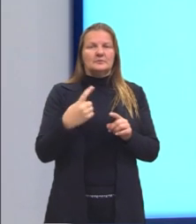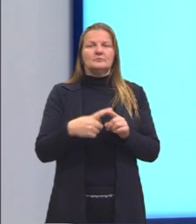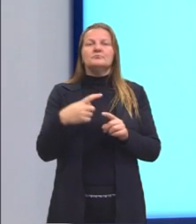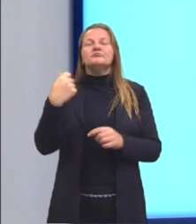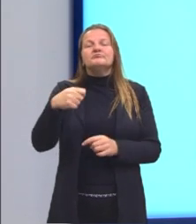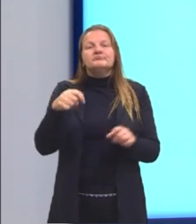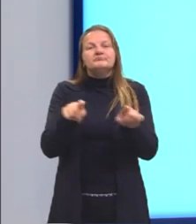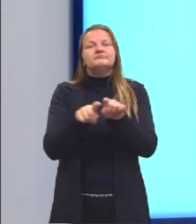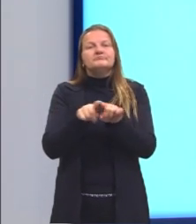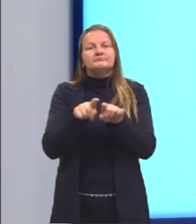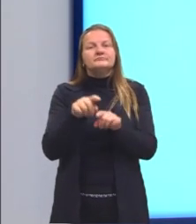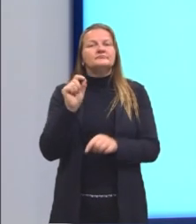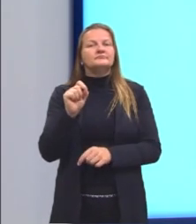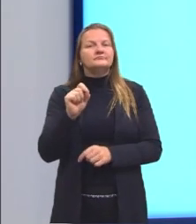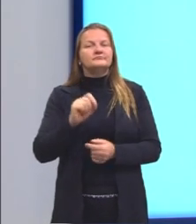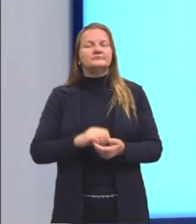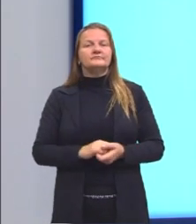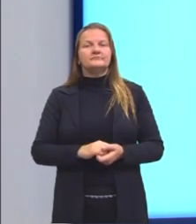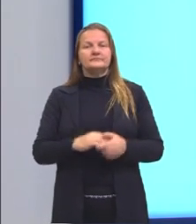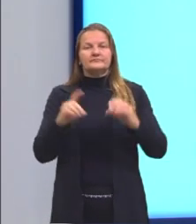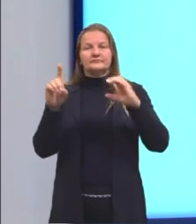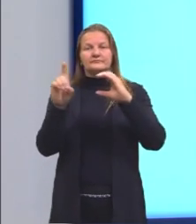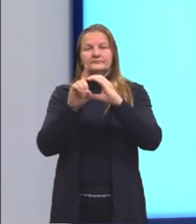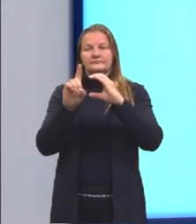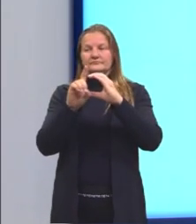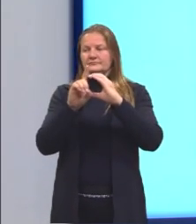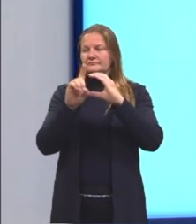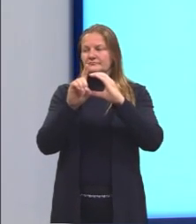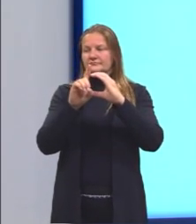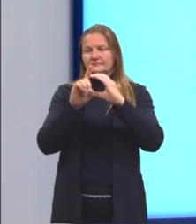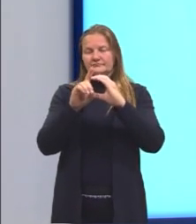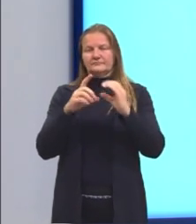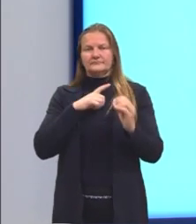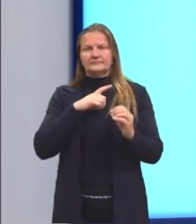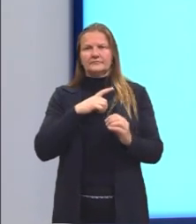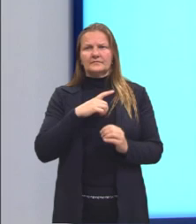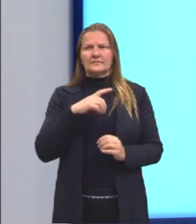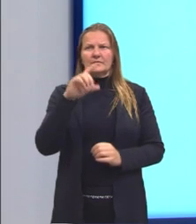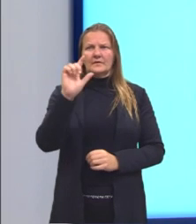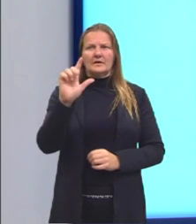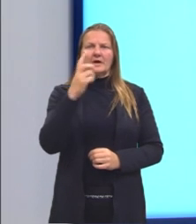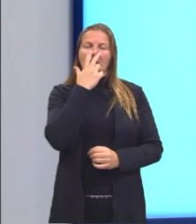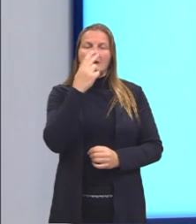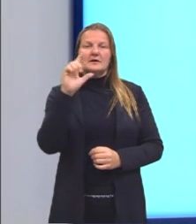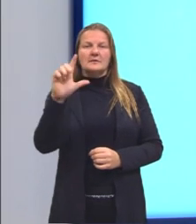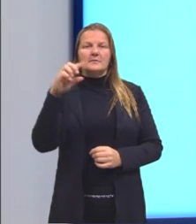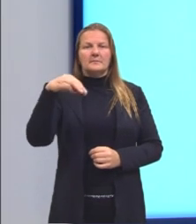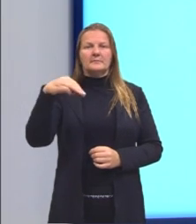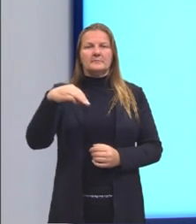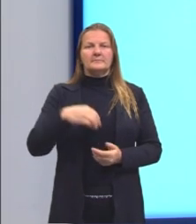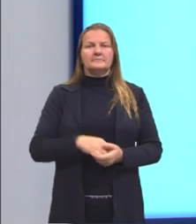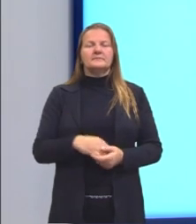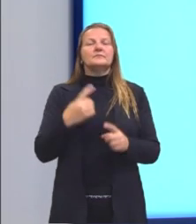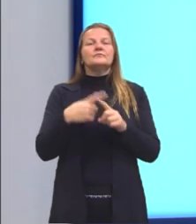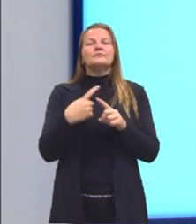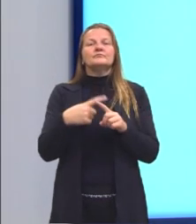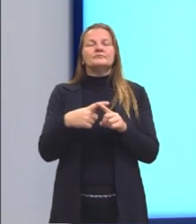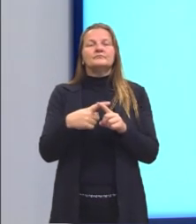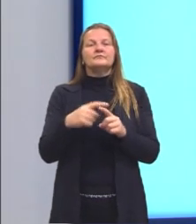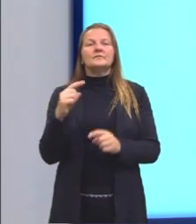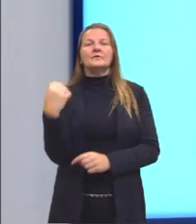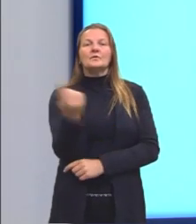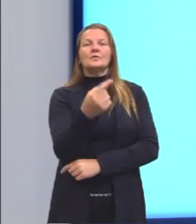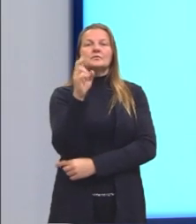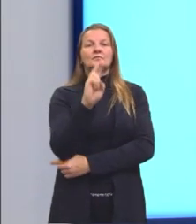precisamos também, então, aqui do diâmetro do pneu, que foi dado como L metros, tá? Porque aqui nós vamos